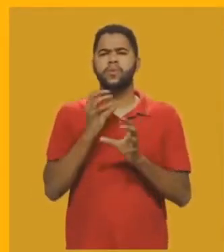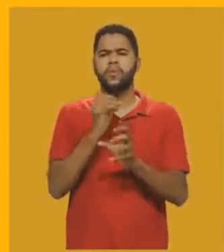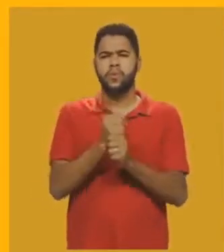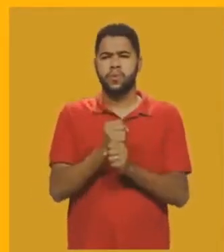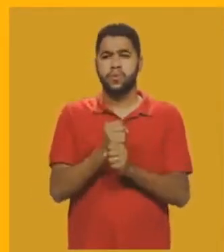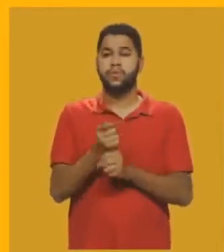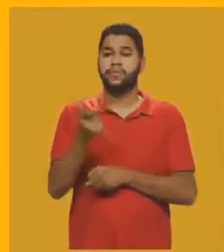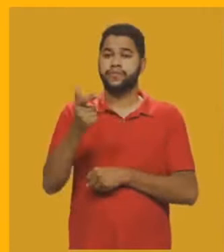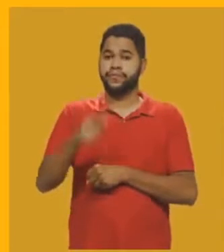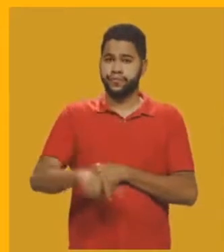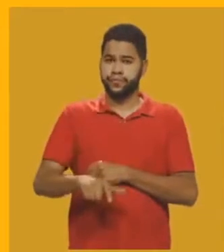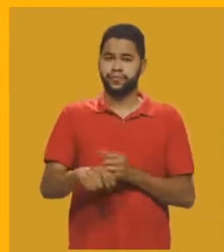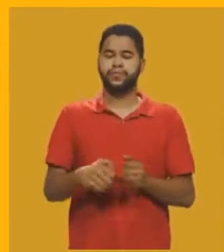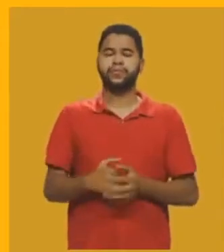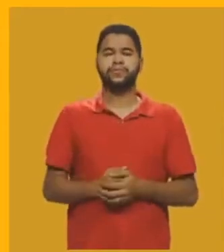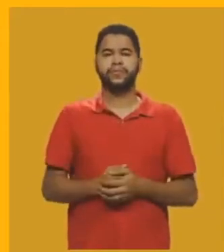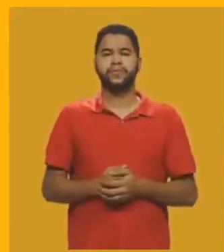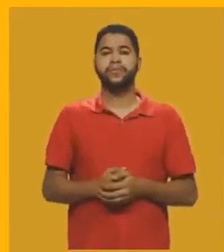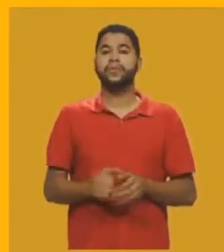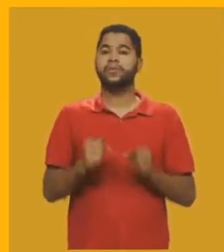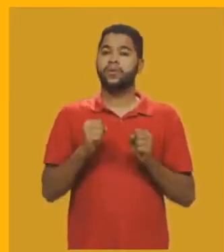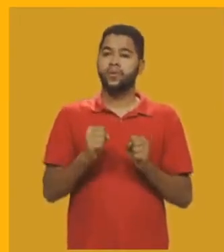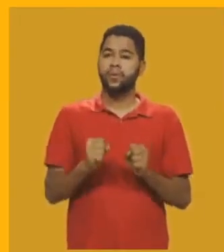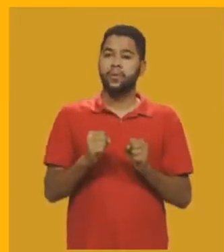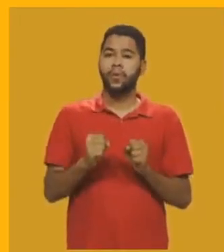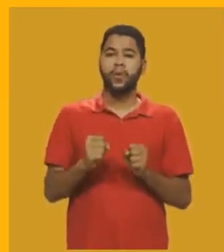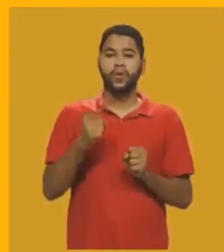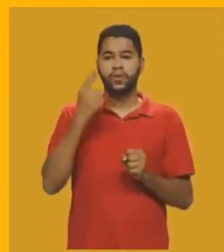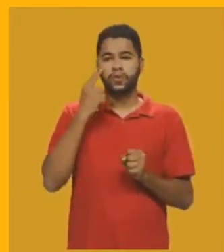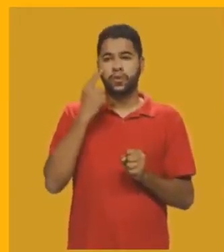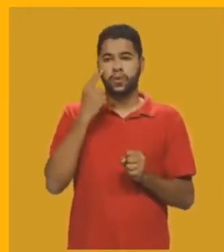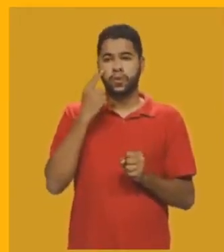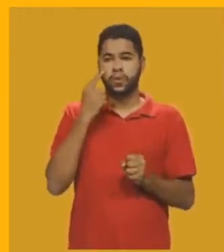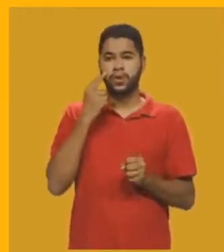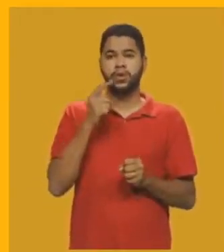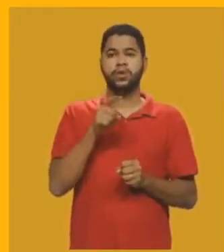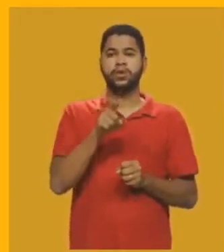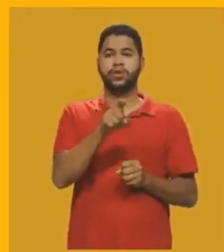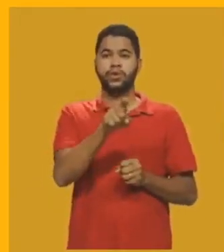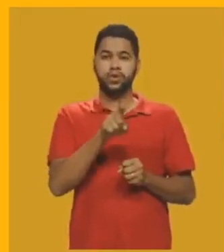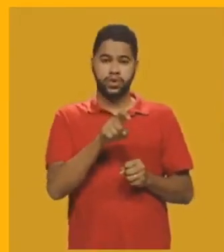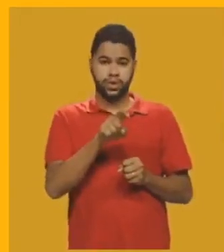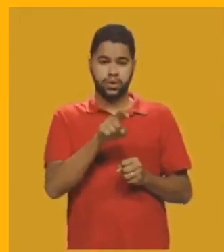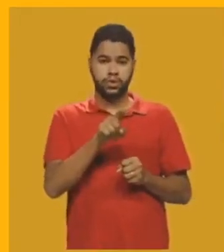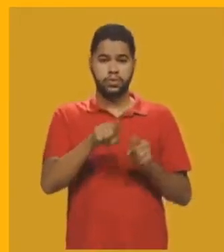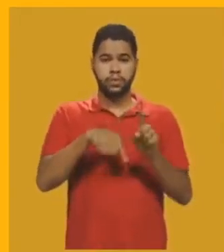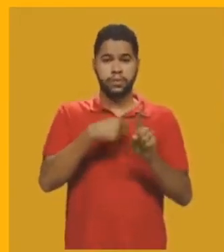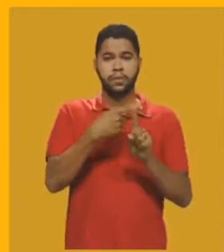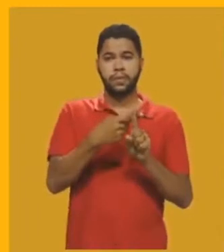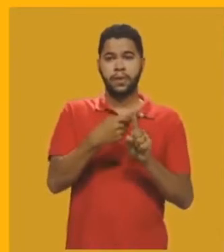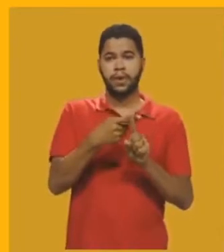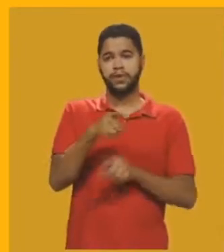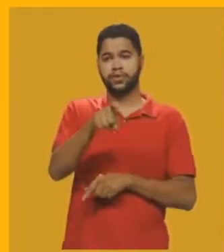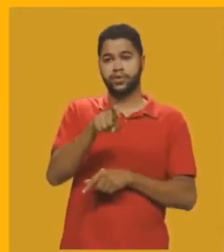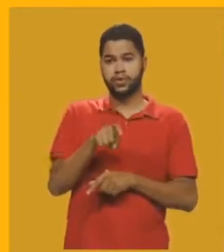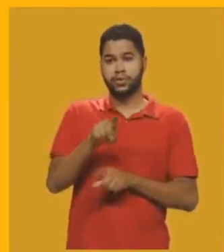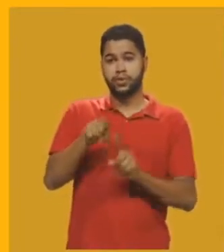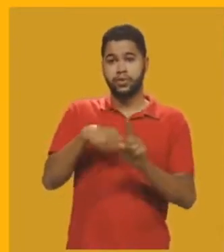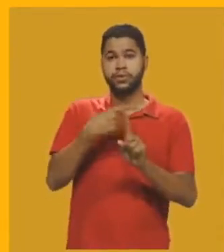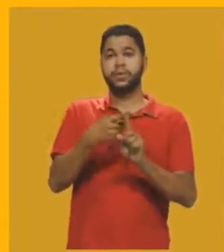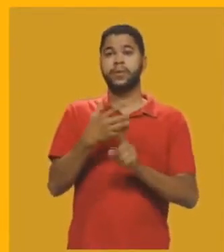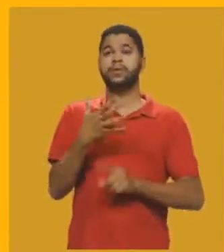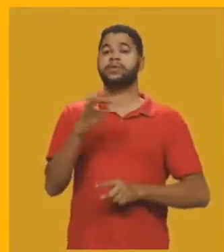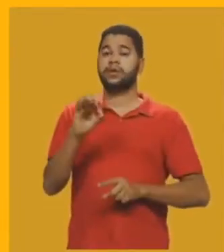De novo, né? Eu posso pegar esse X com esse X mais 10